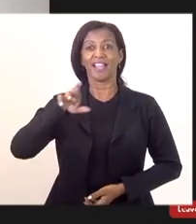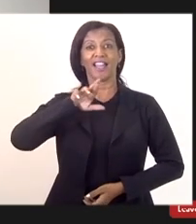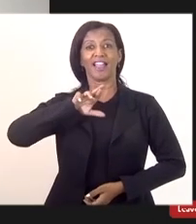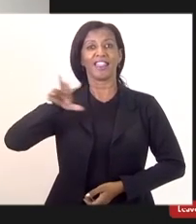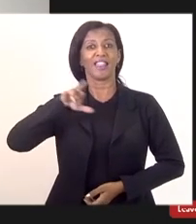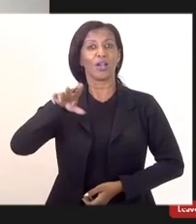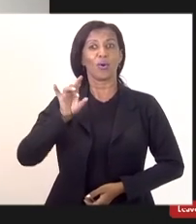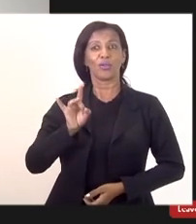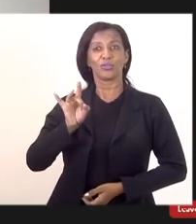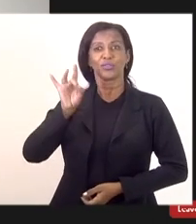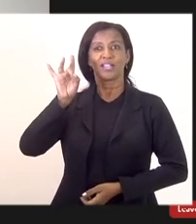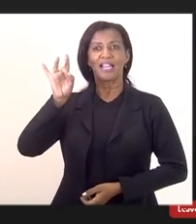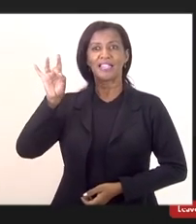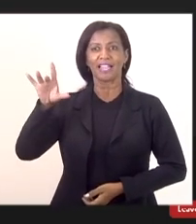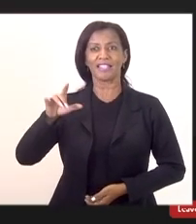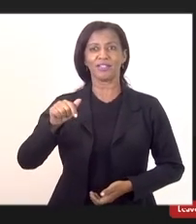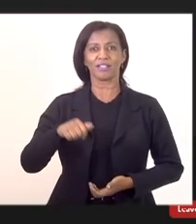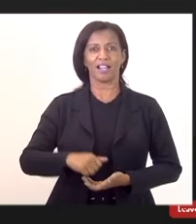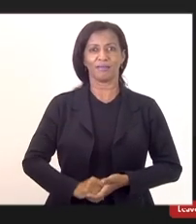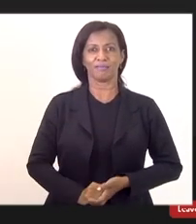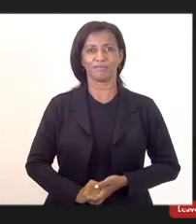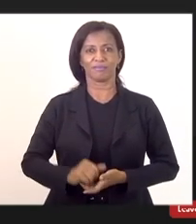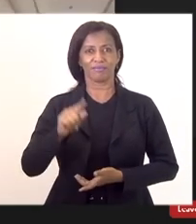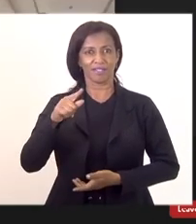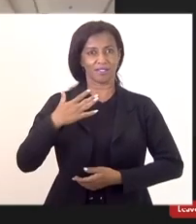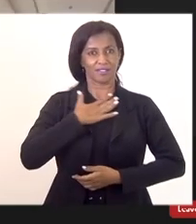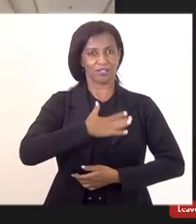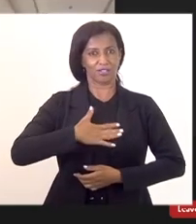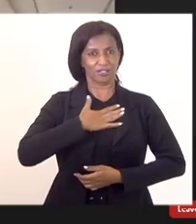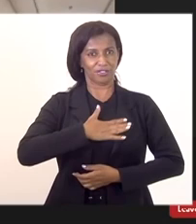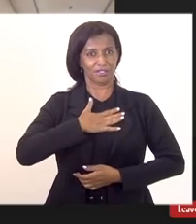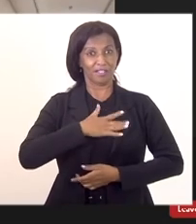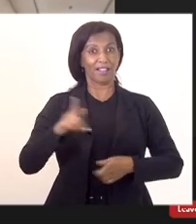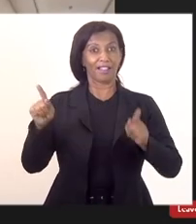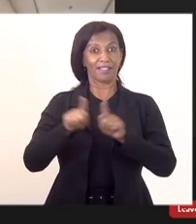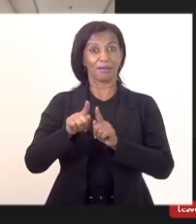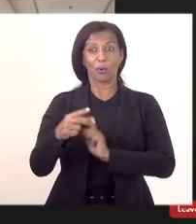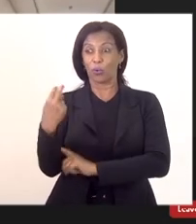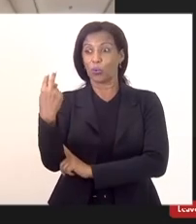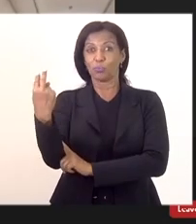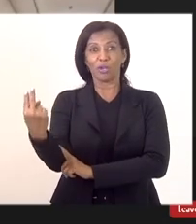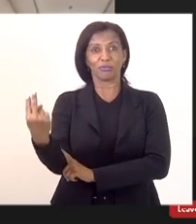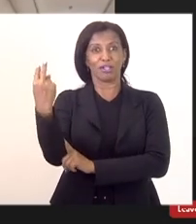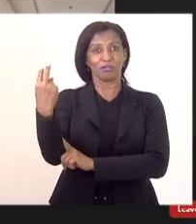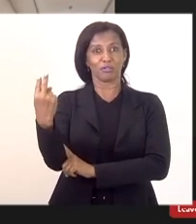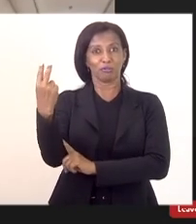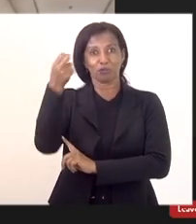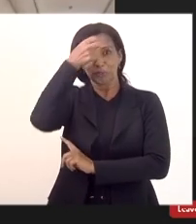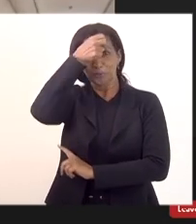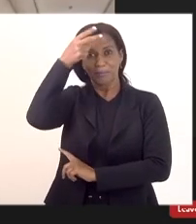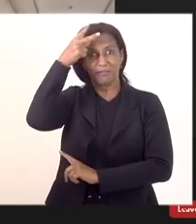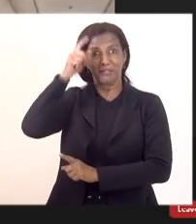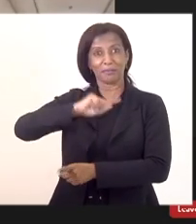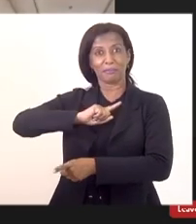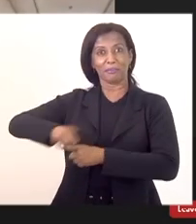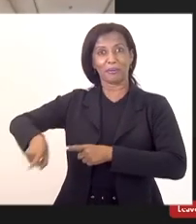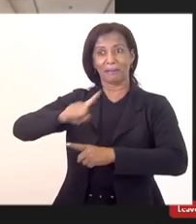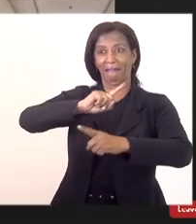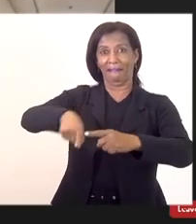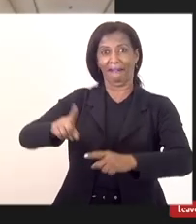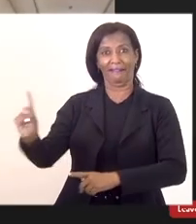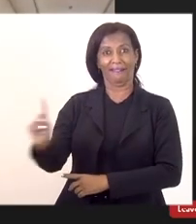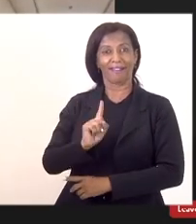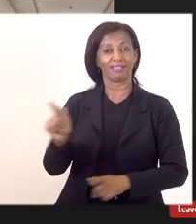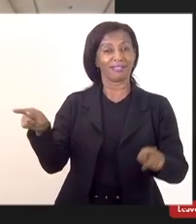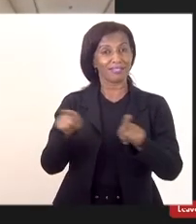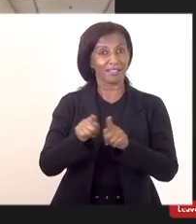Serafini, e não é só, deputado Charles. Não satisfeitos com isso, ainda barraram dois prefeitos de subir, o prefeito de São Gonçalo e